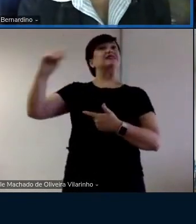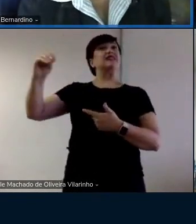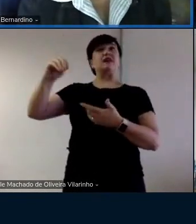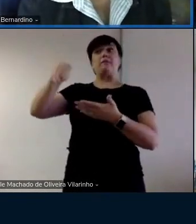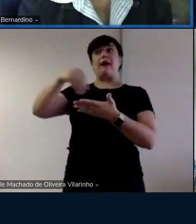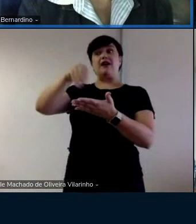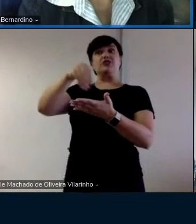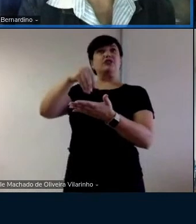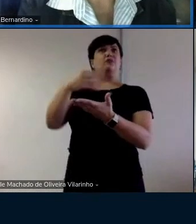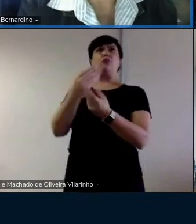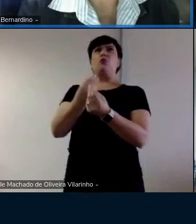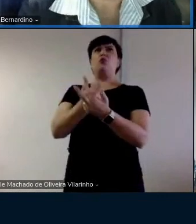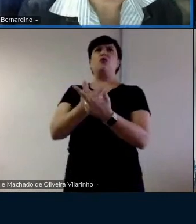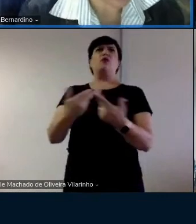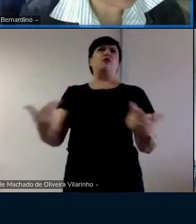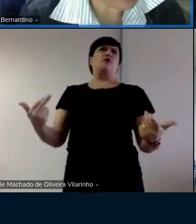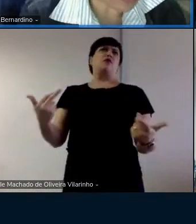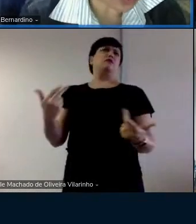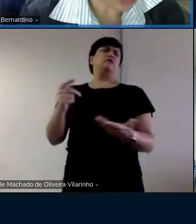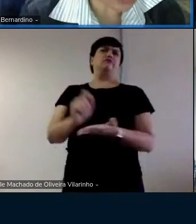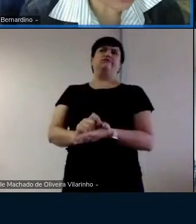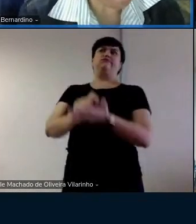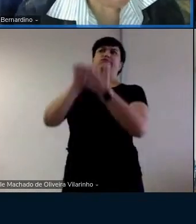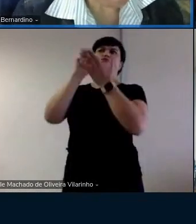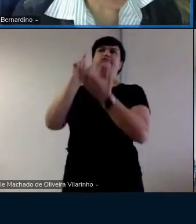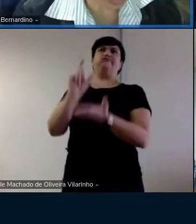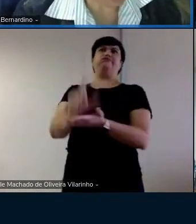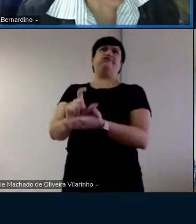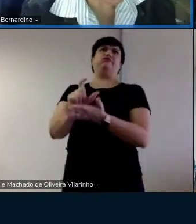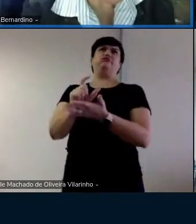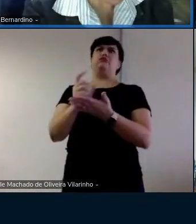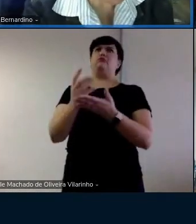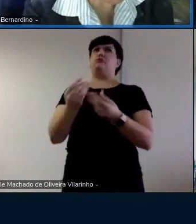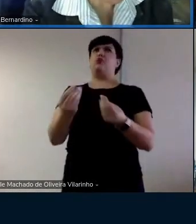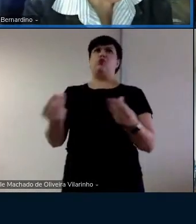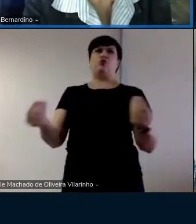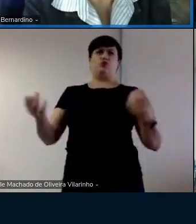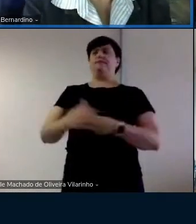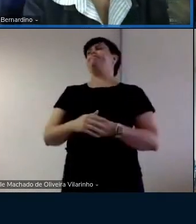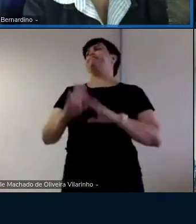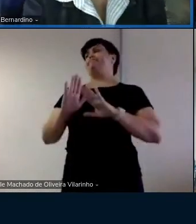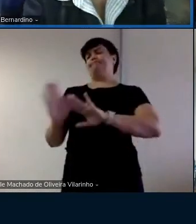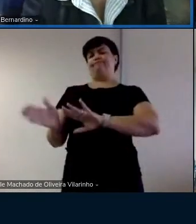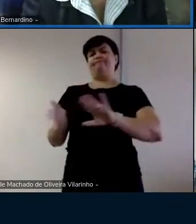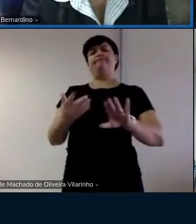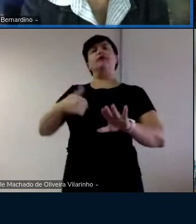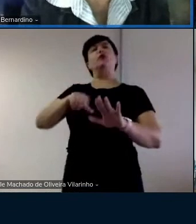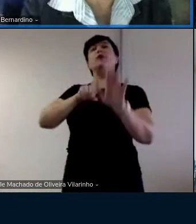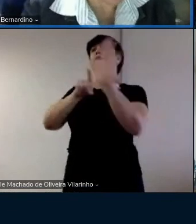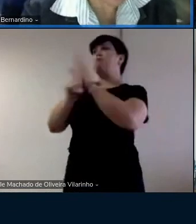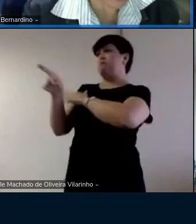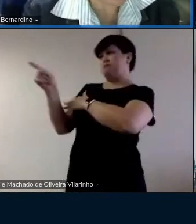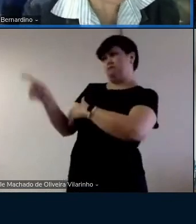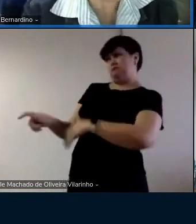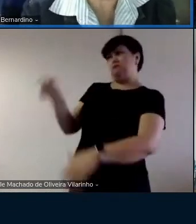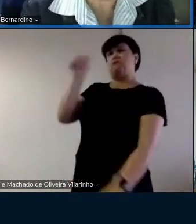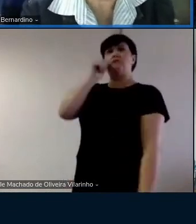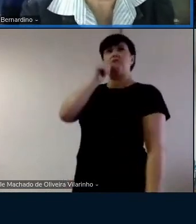coisa, né? É um trabalho muito grande. Bom, mas eu queria começar perguntando para a Ingrid.